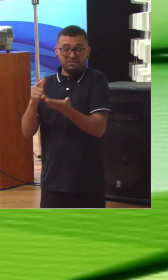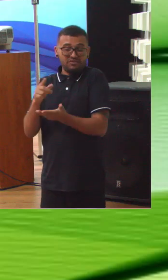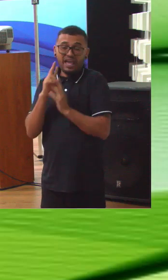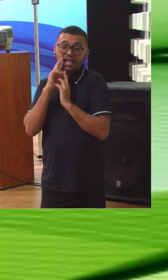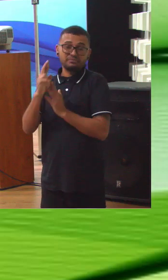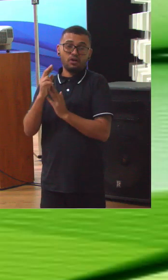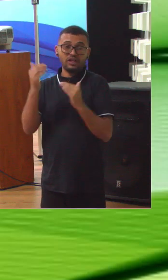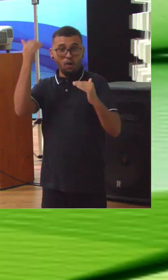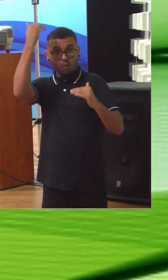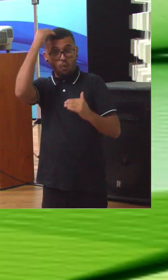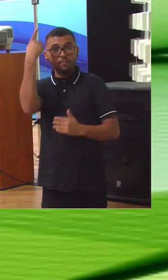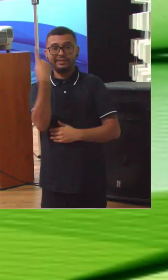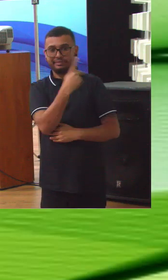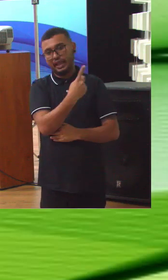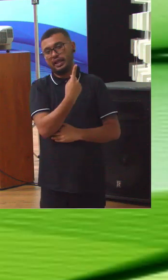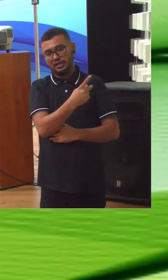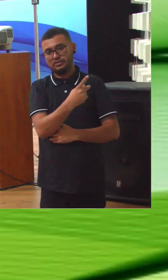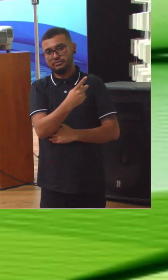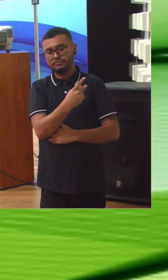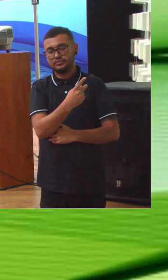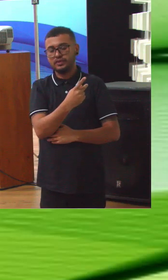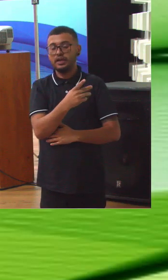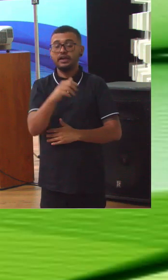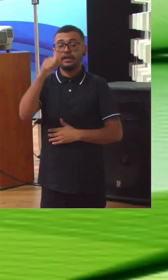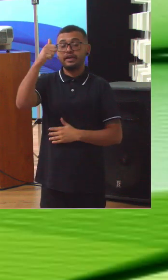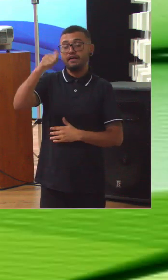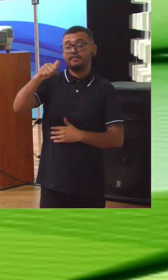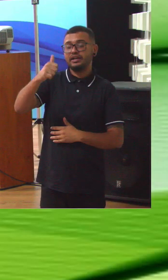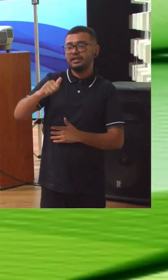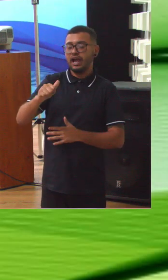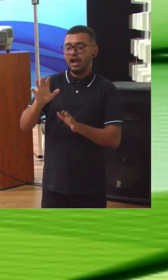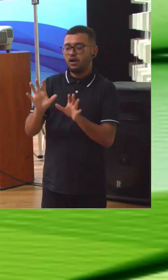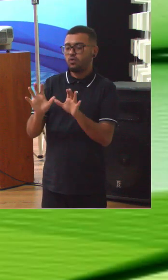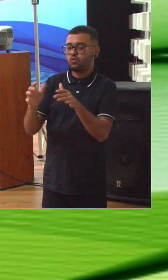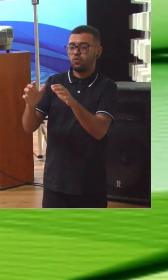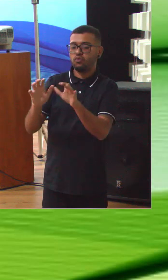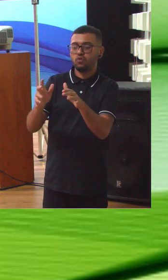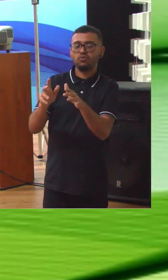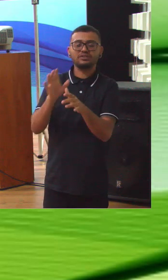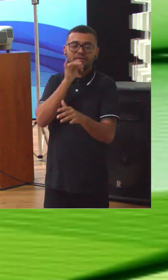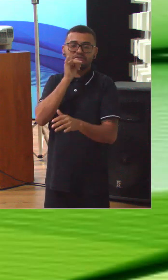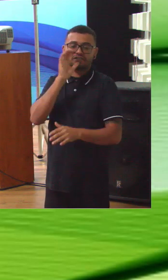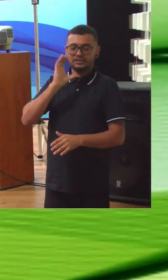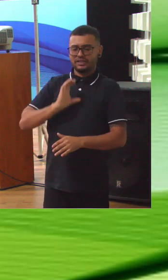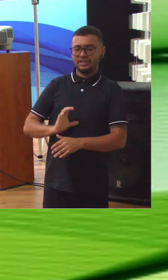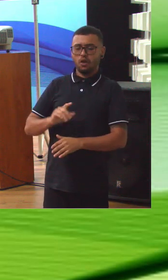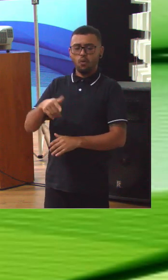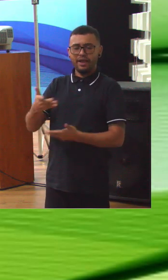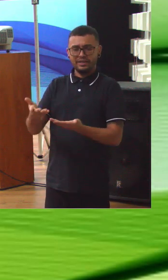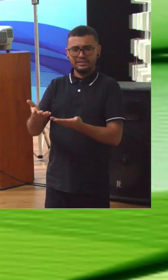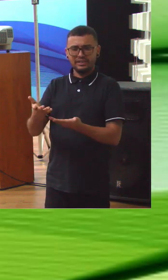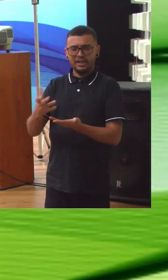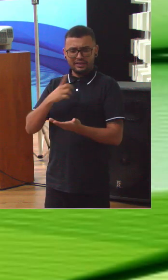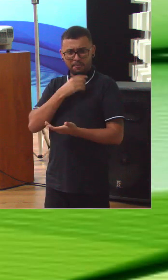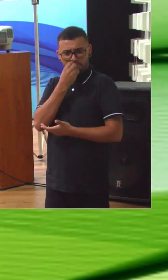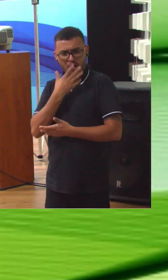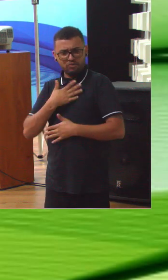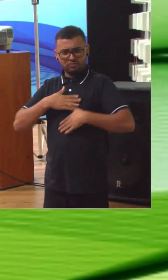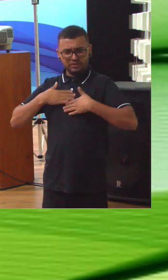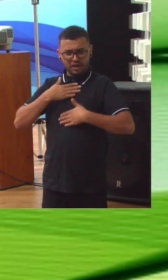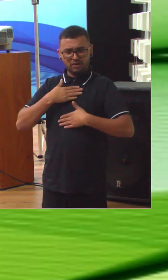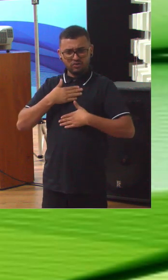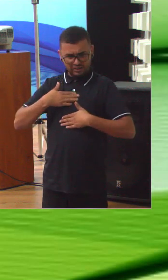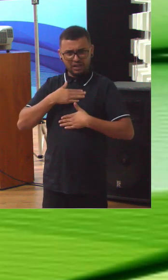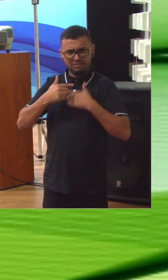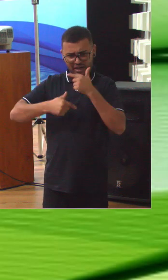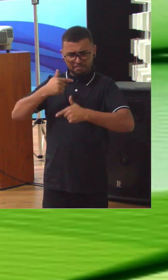E também sobre avaliar a satisfação das partes interessadas. Os cidadãos estão satisfeitos com os serviços que nós entregamos?